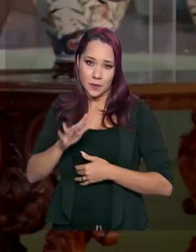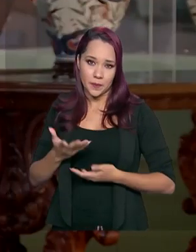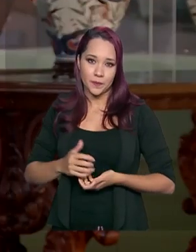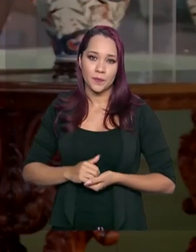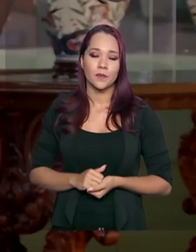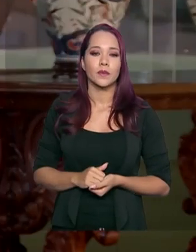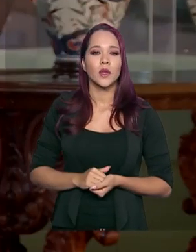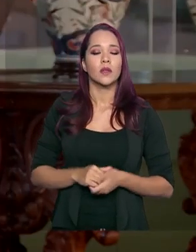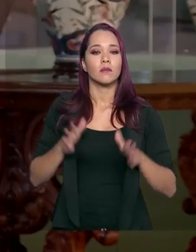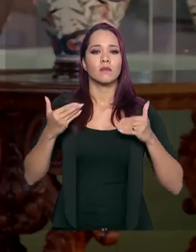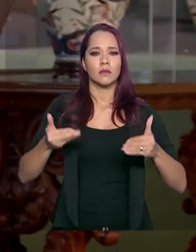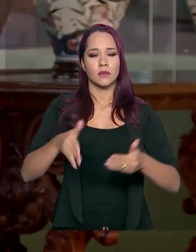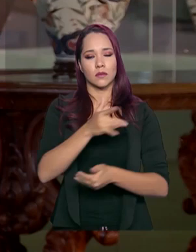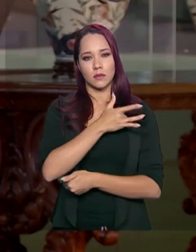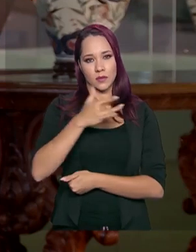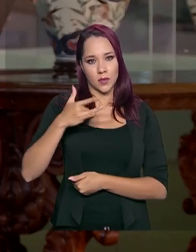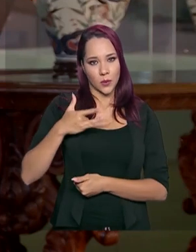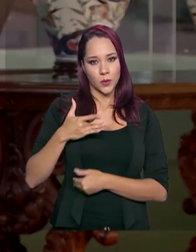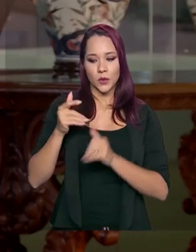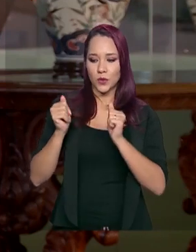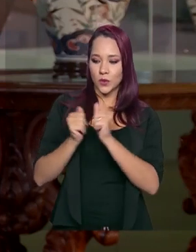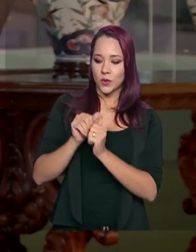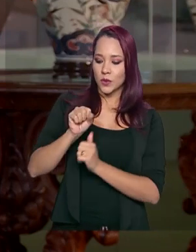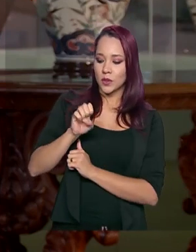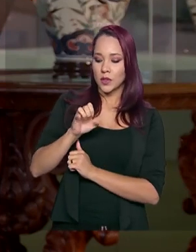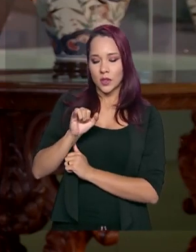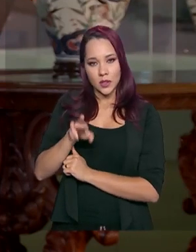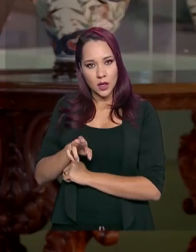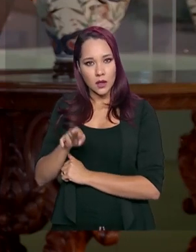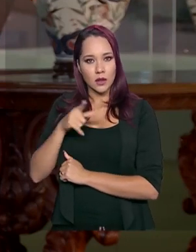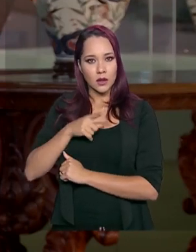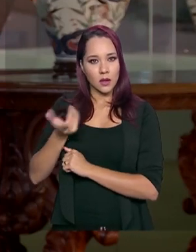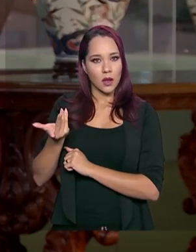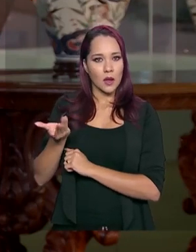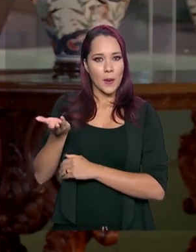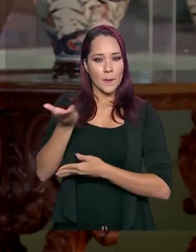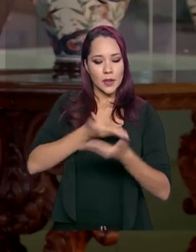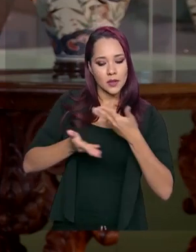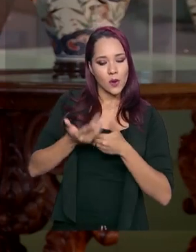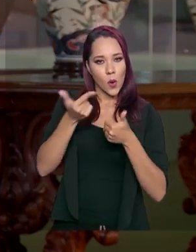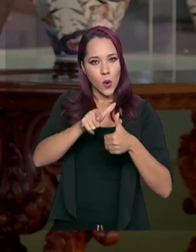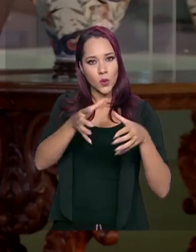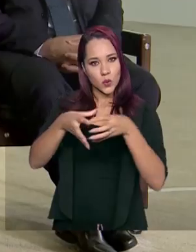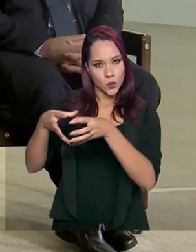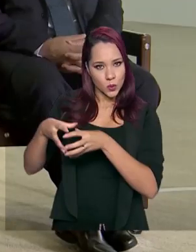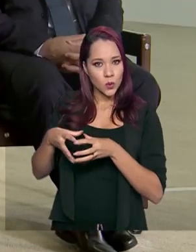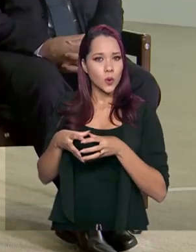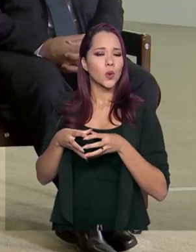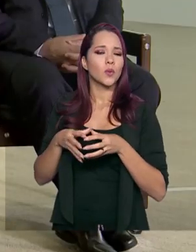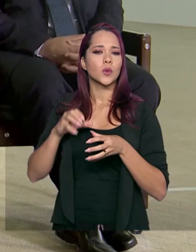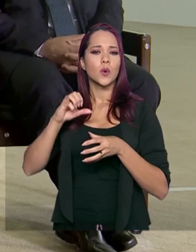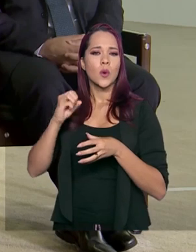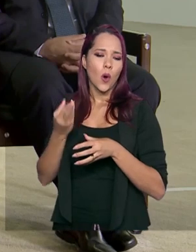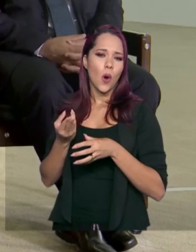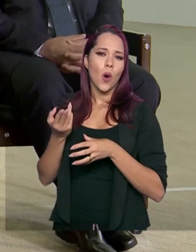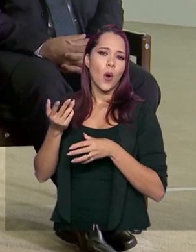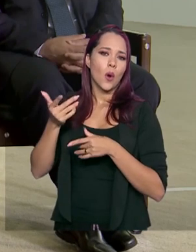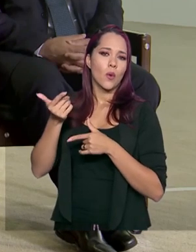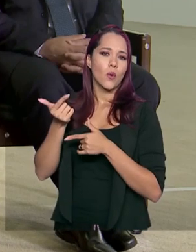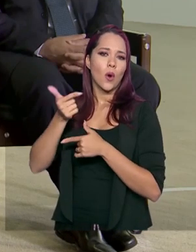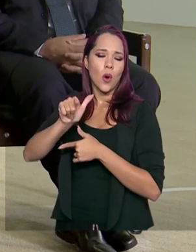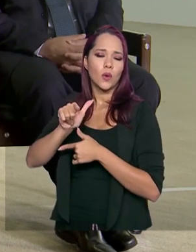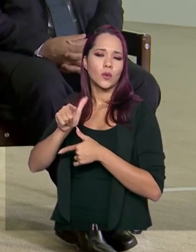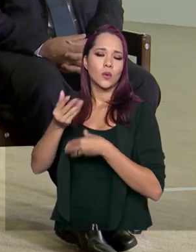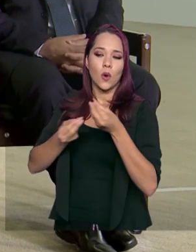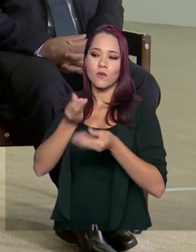O Ministério da Saúde e a própria SESAI conta com parceria de outros órgãos nesse cuidado, ou de entidades nesse